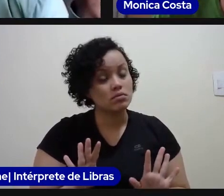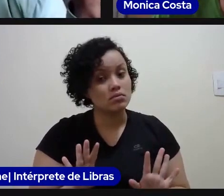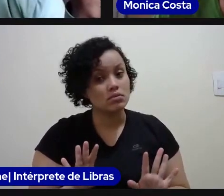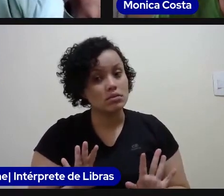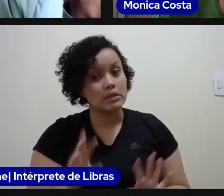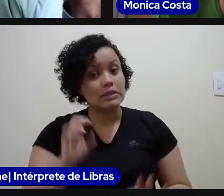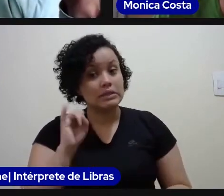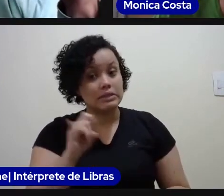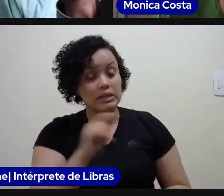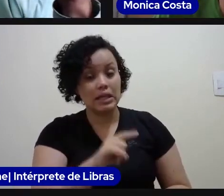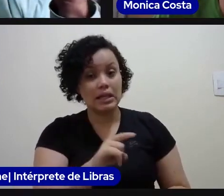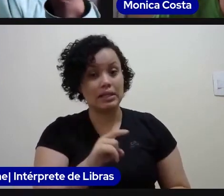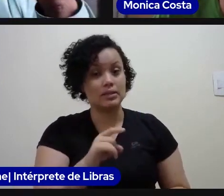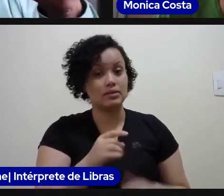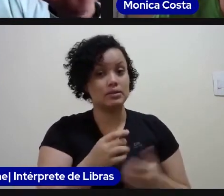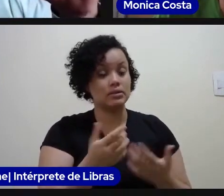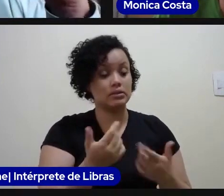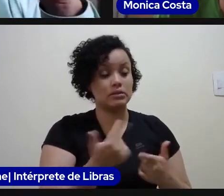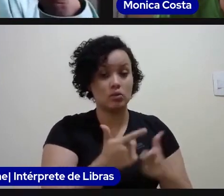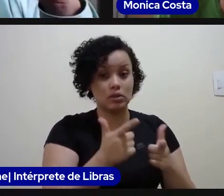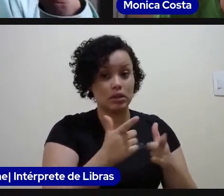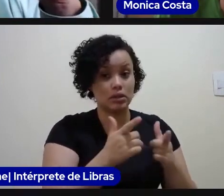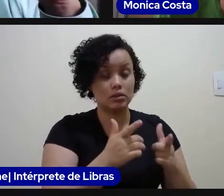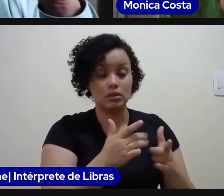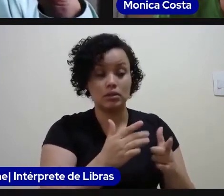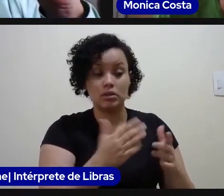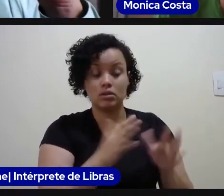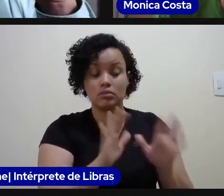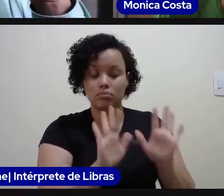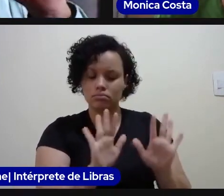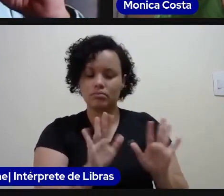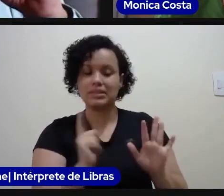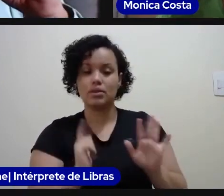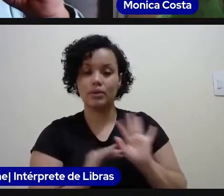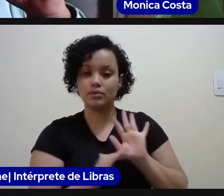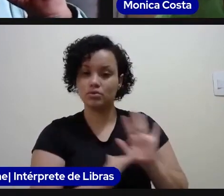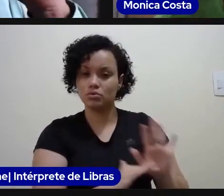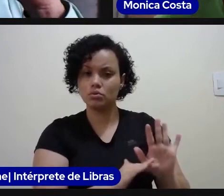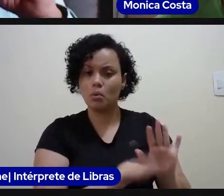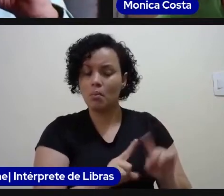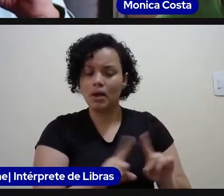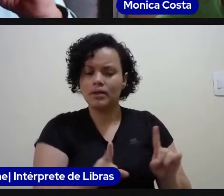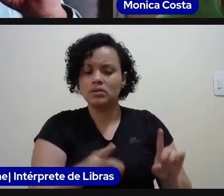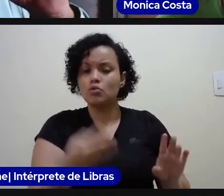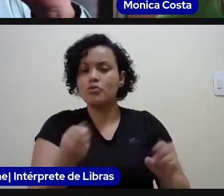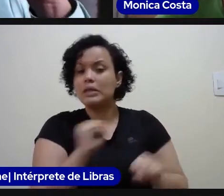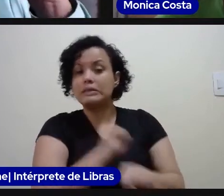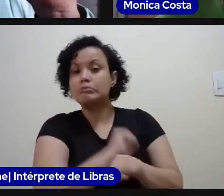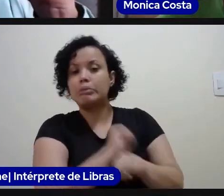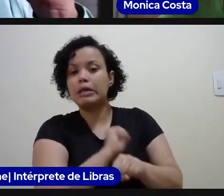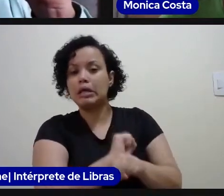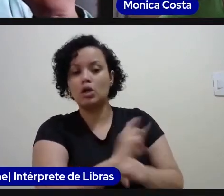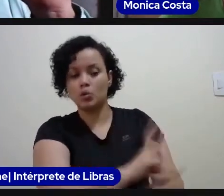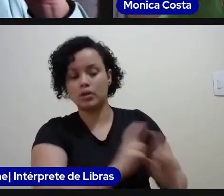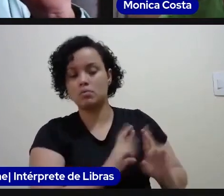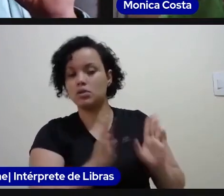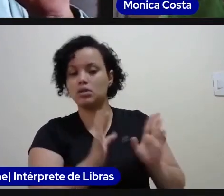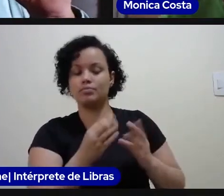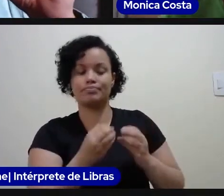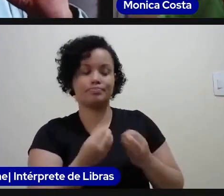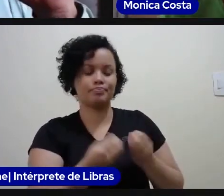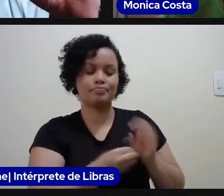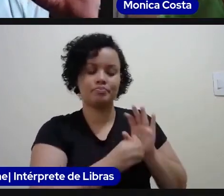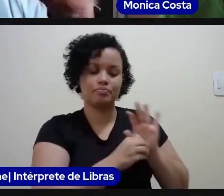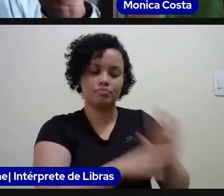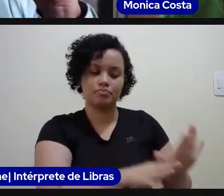aparentemente sem colher frutos, eu estou no caminho correto. O nosso papel não é colher, o nosso papel é